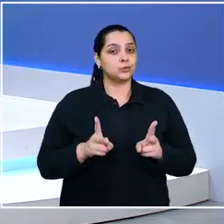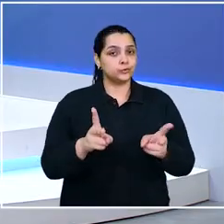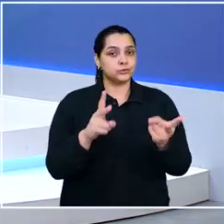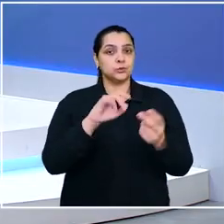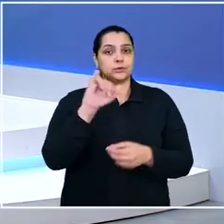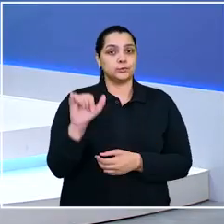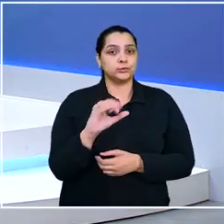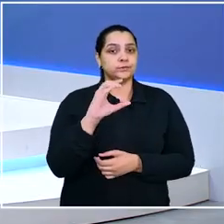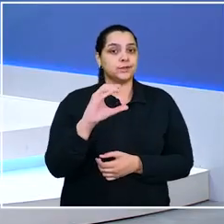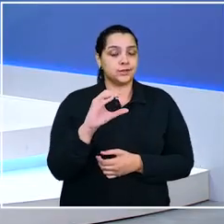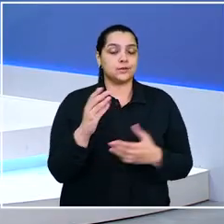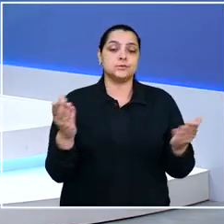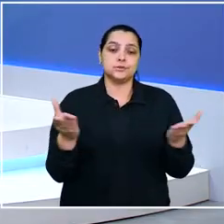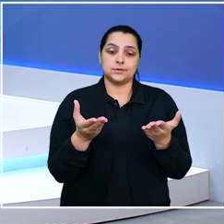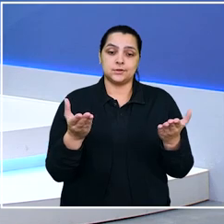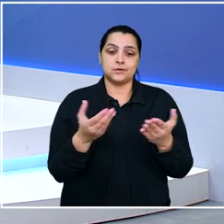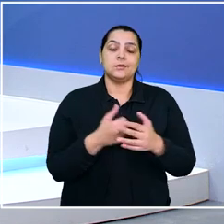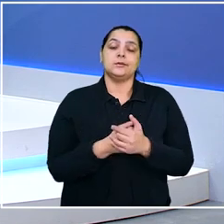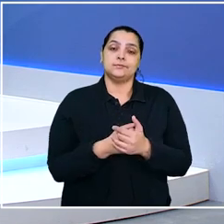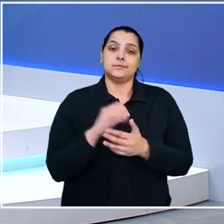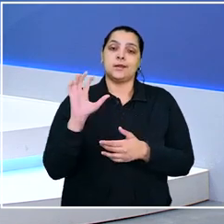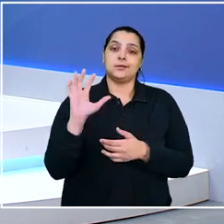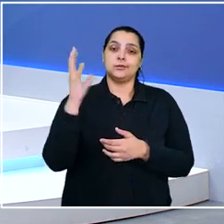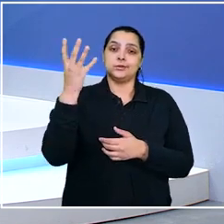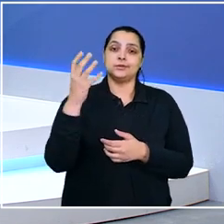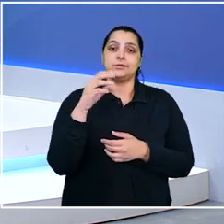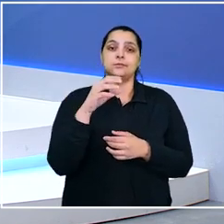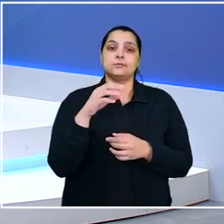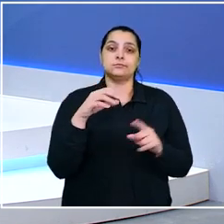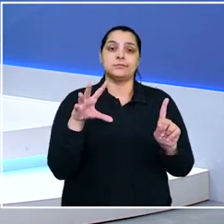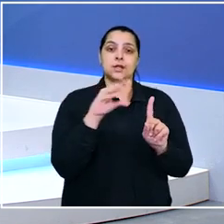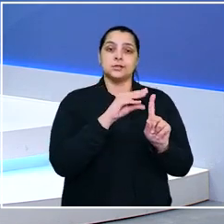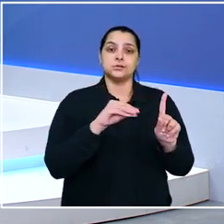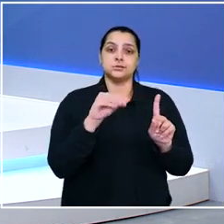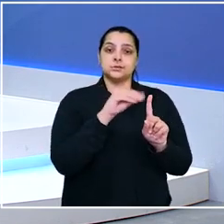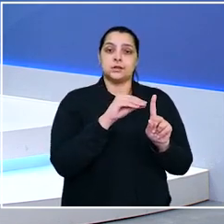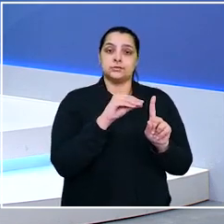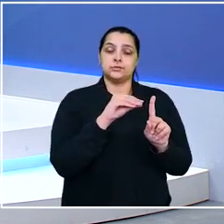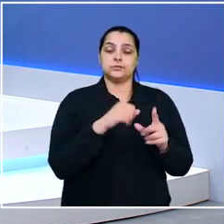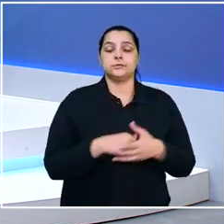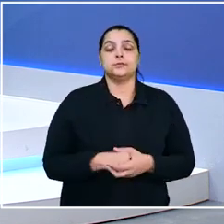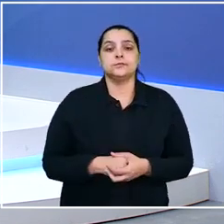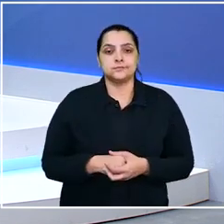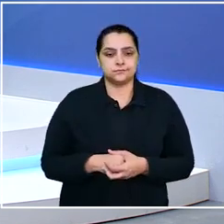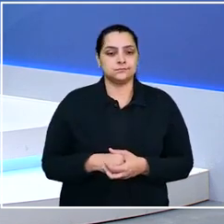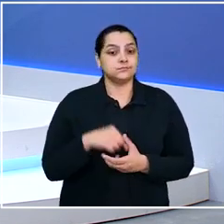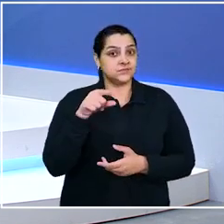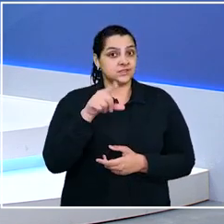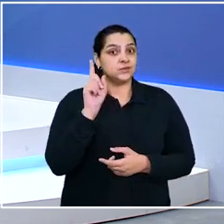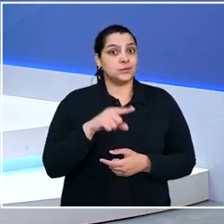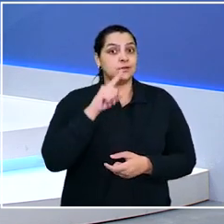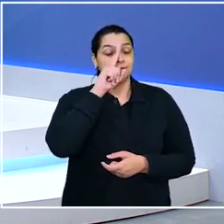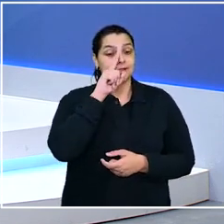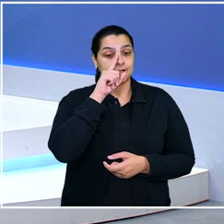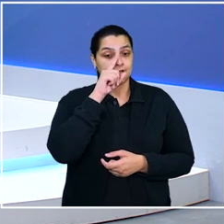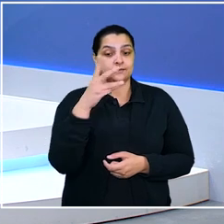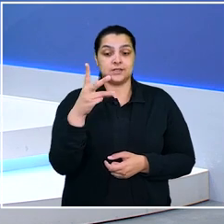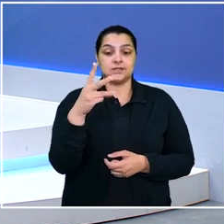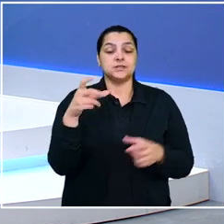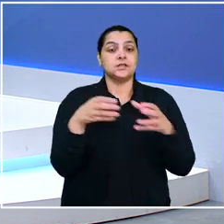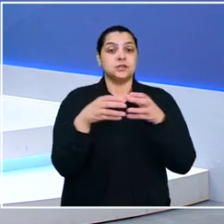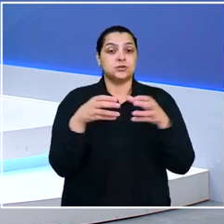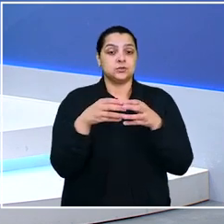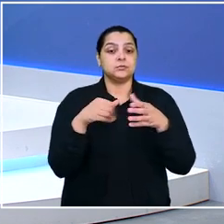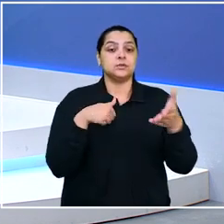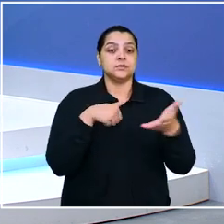segue falando de justa causa, né Luana, desta vez em um caso que envolve assédio sexual. A prática é considerada falta grave. A